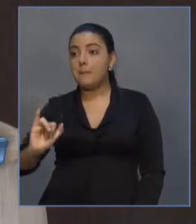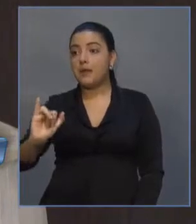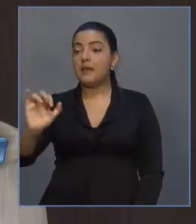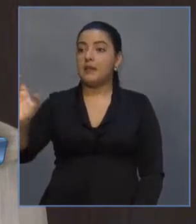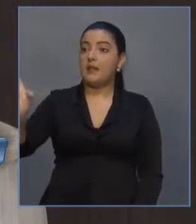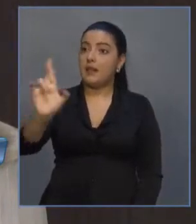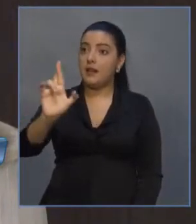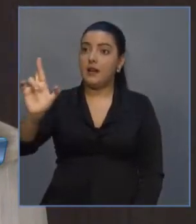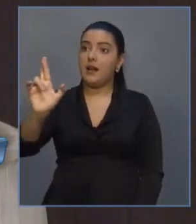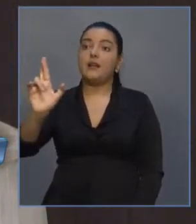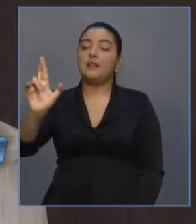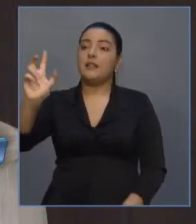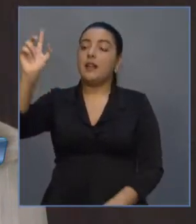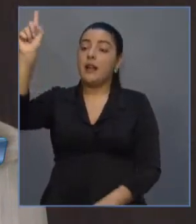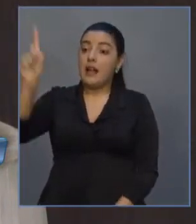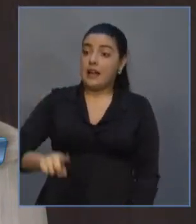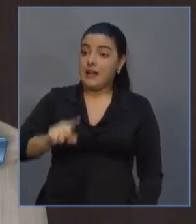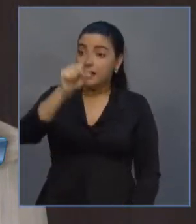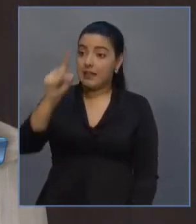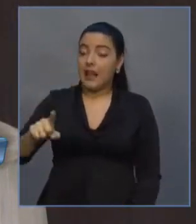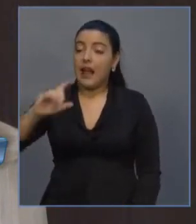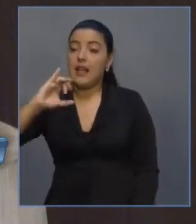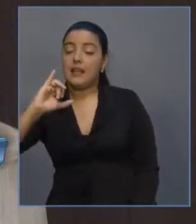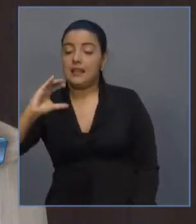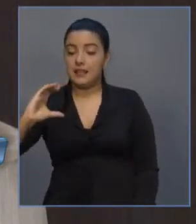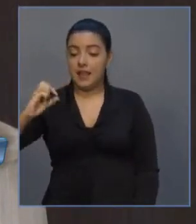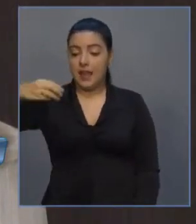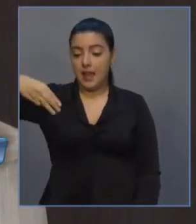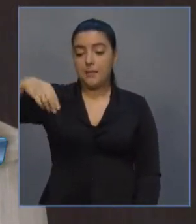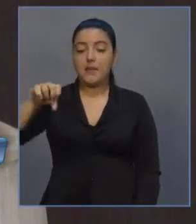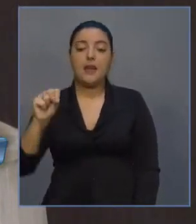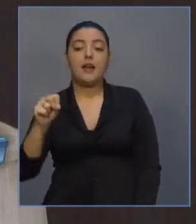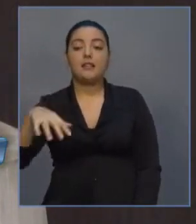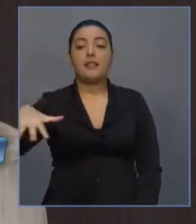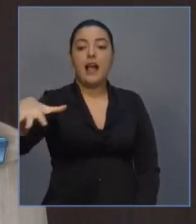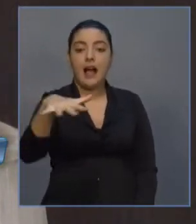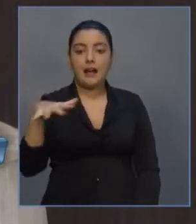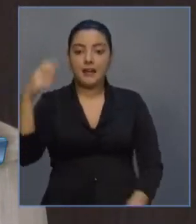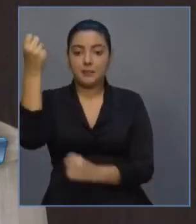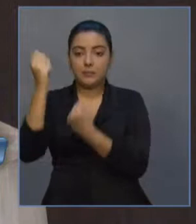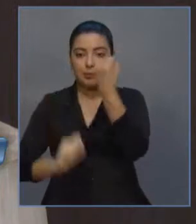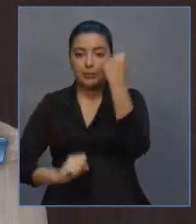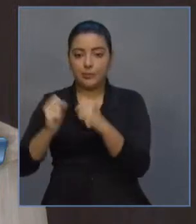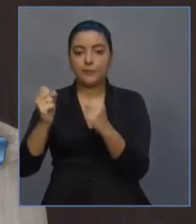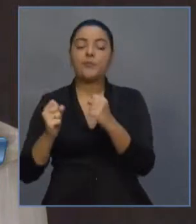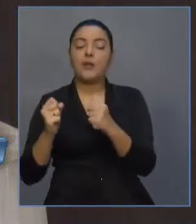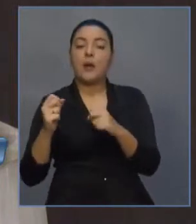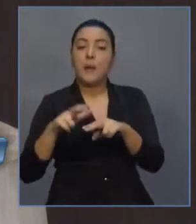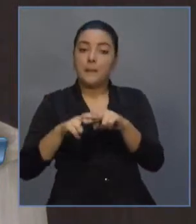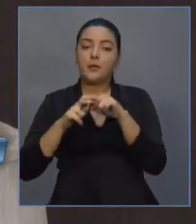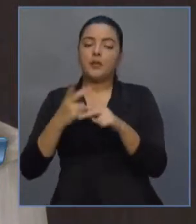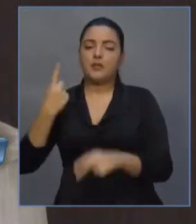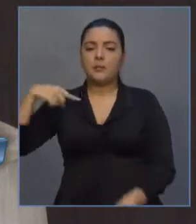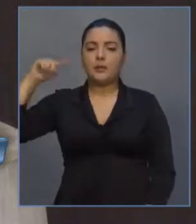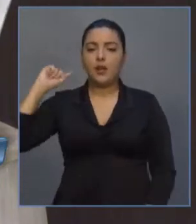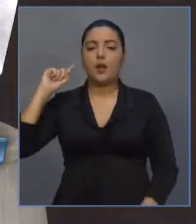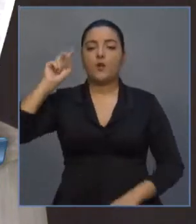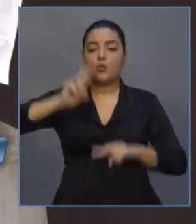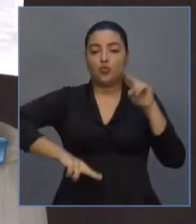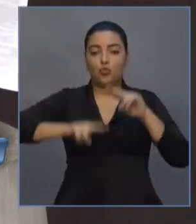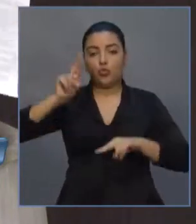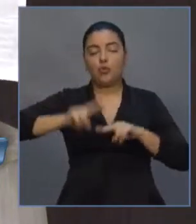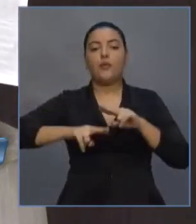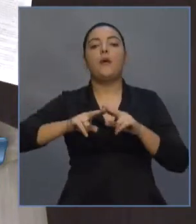renúncia fiscal ao ano para alguns setores industriais. Em junho desse ano, foi aprovada com o voto